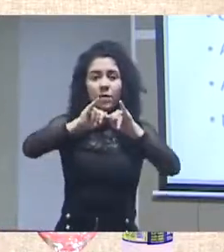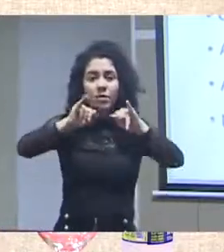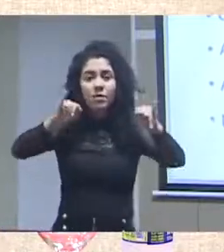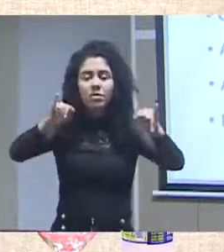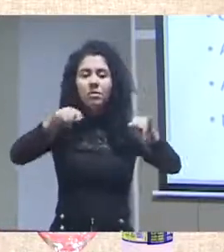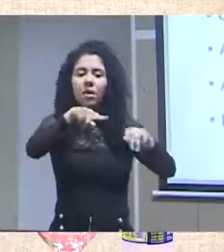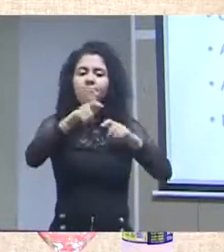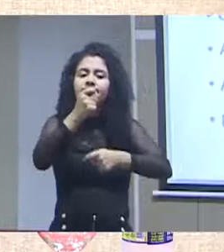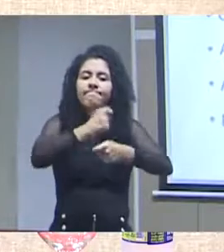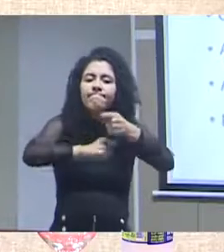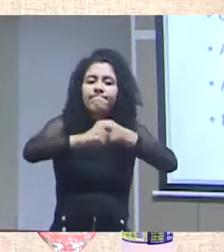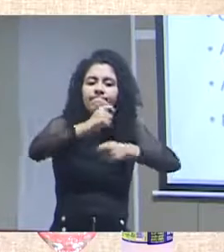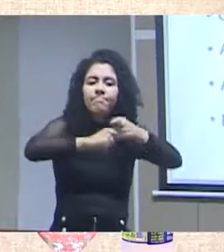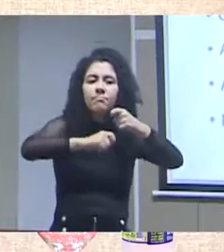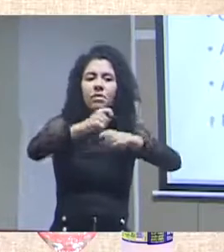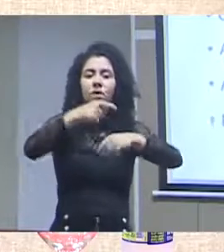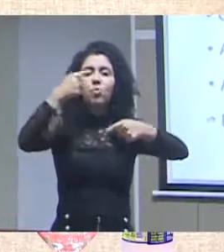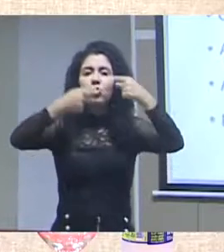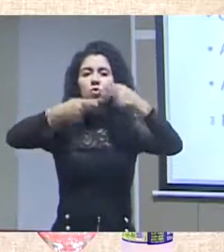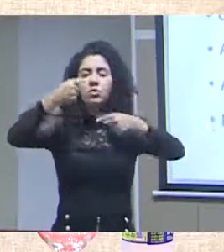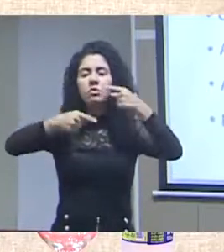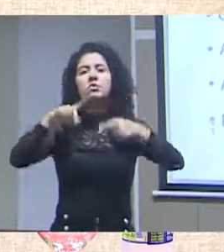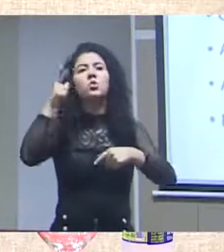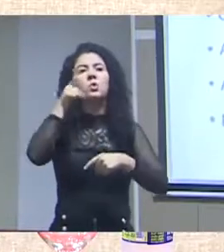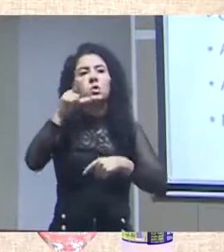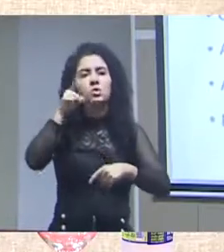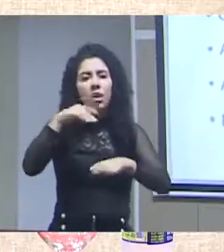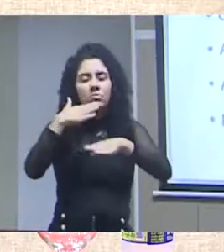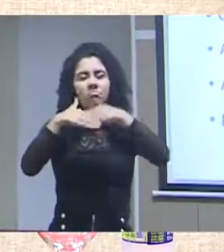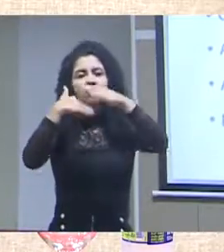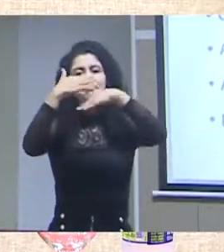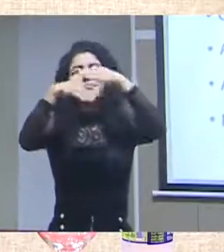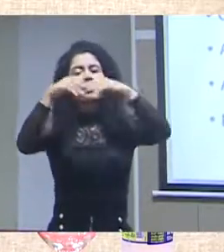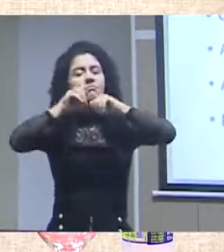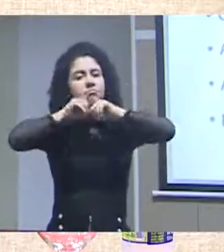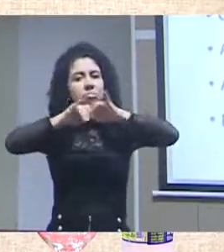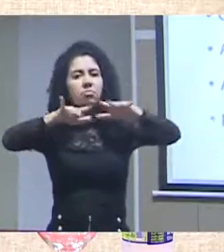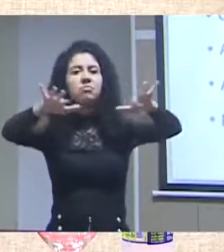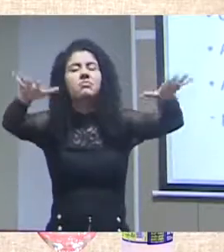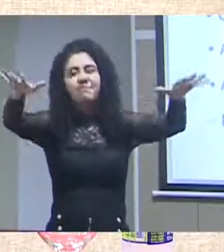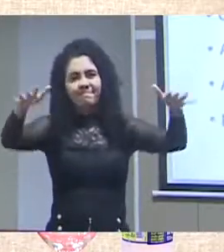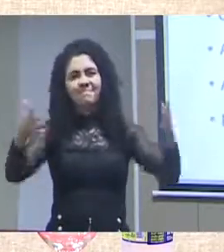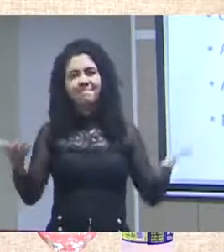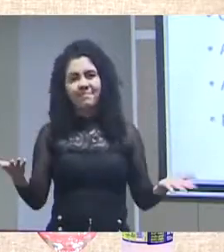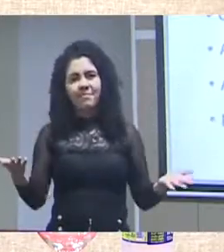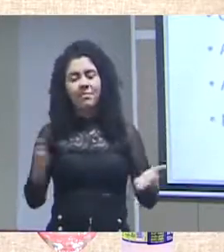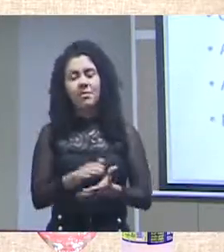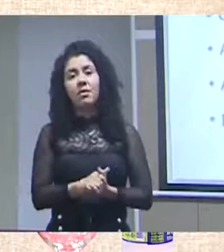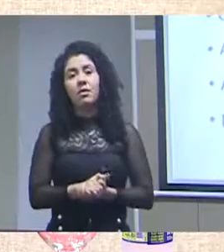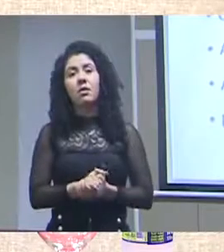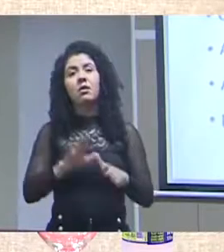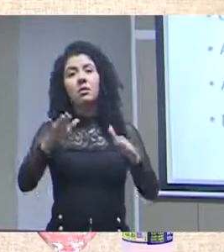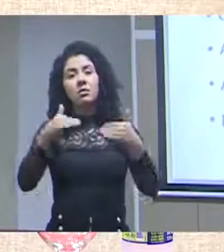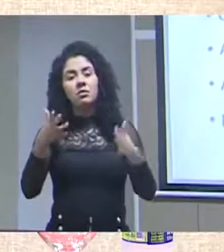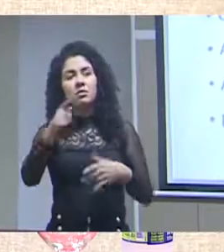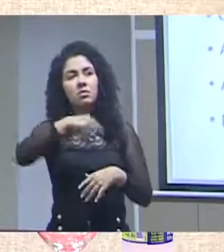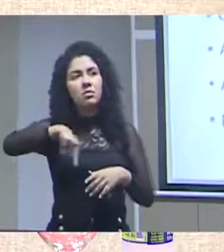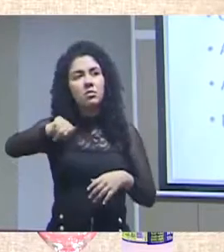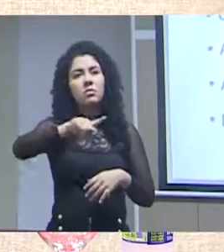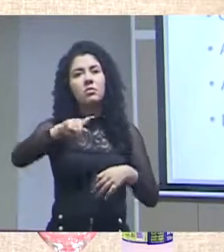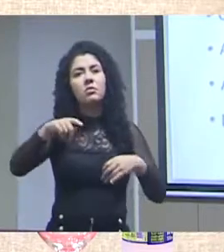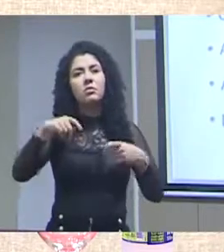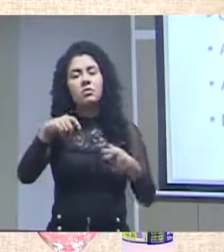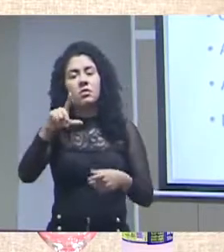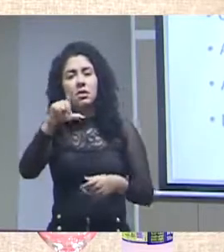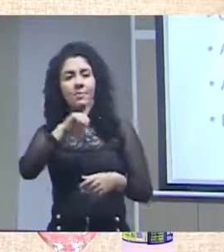vai se expandir. Então, a economia política da datificação e da atenção estão estritamente interrelacionadas. Por